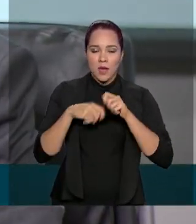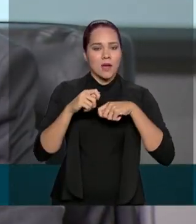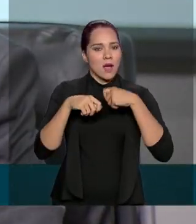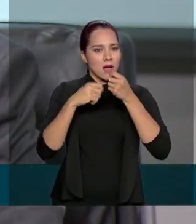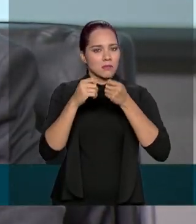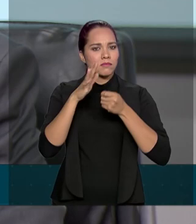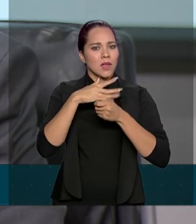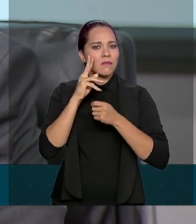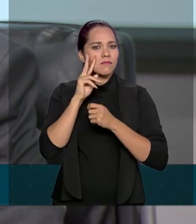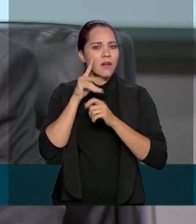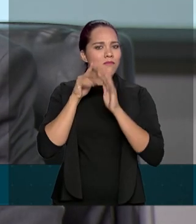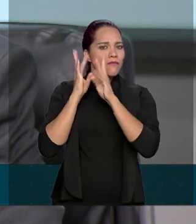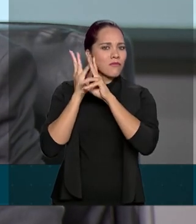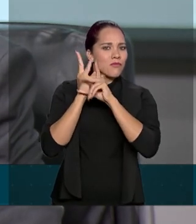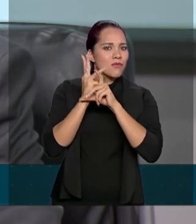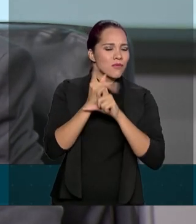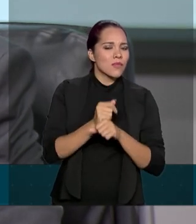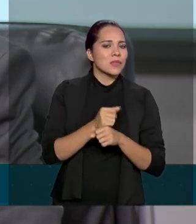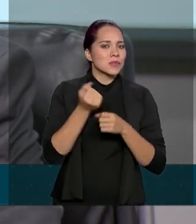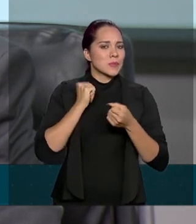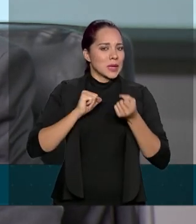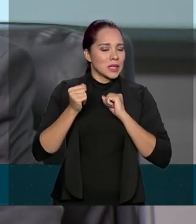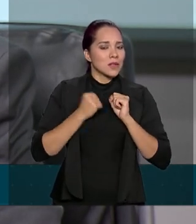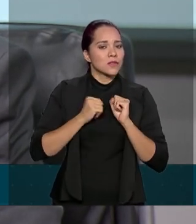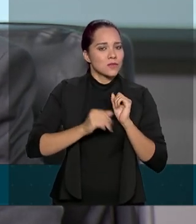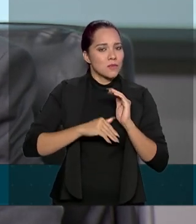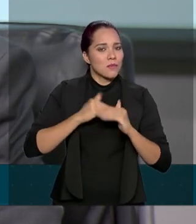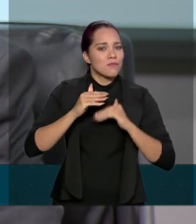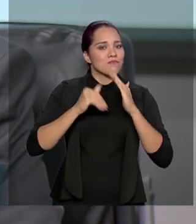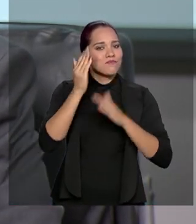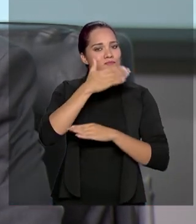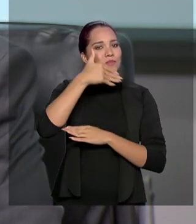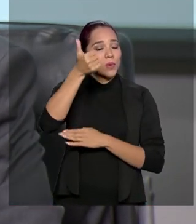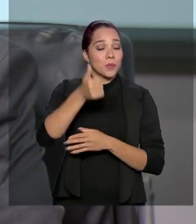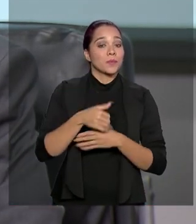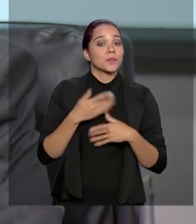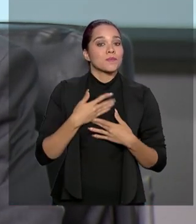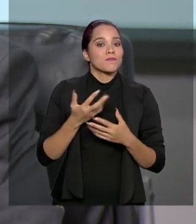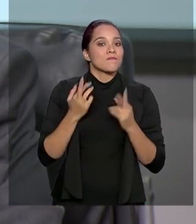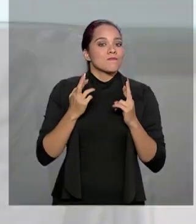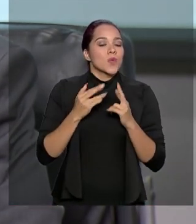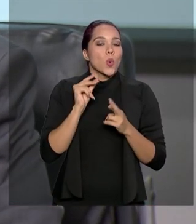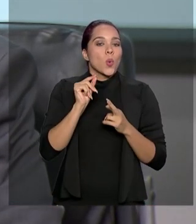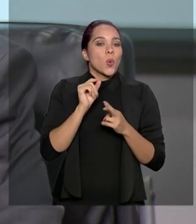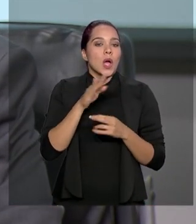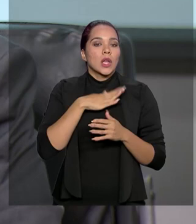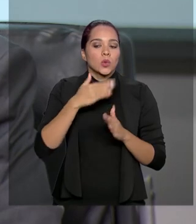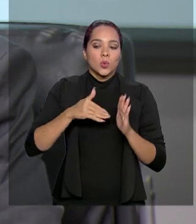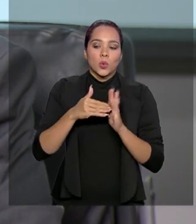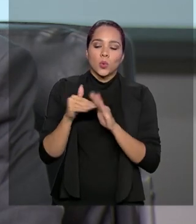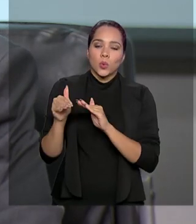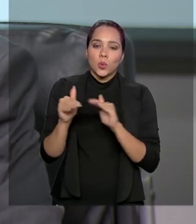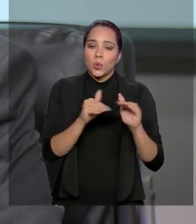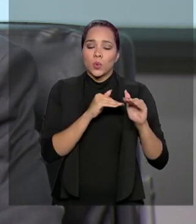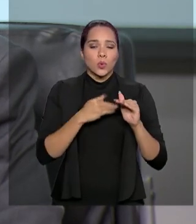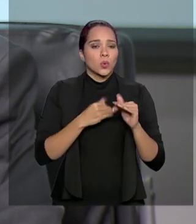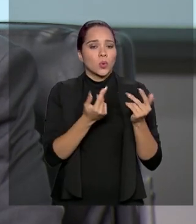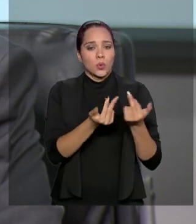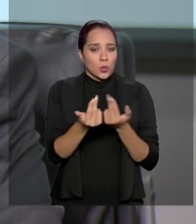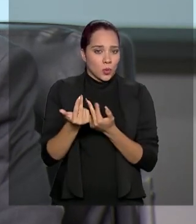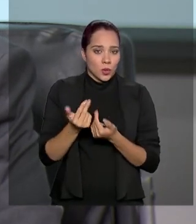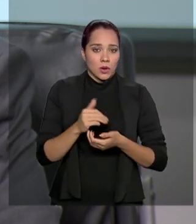as suas expectativas para cima. A gente espera que todos os nossos parâmetros também reflitam essa